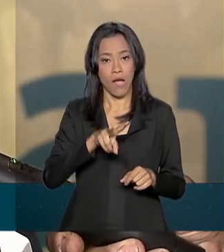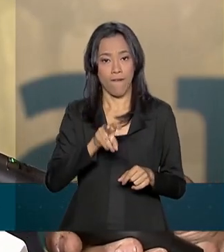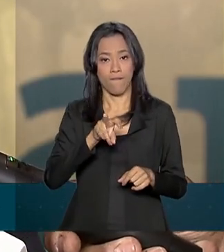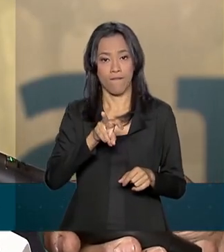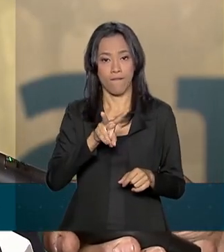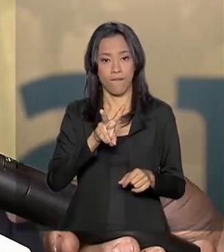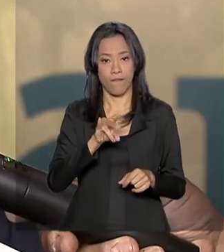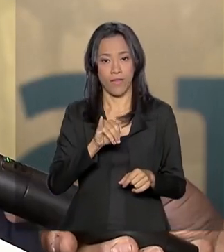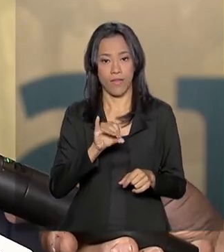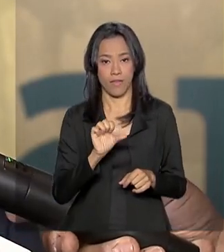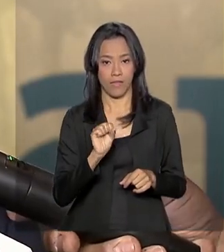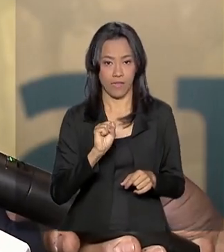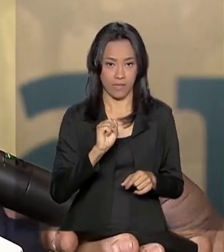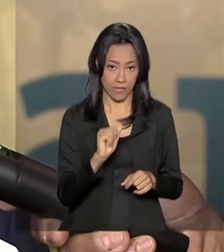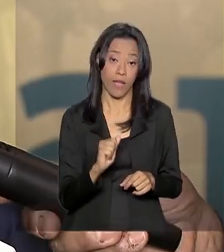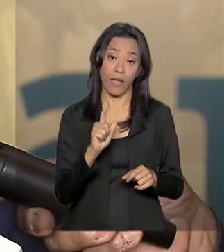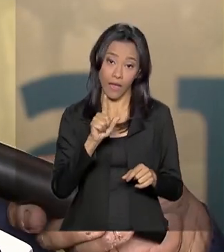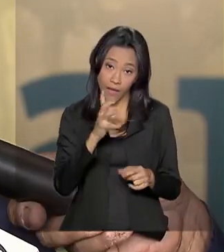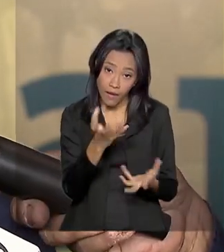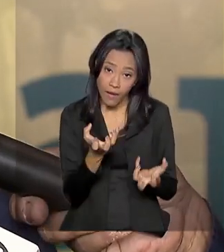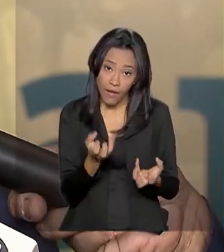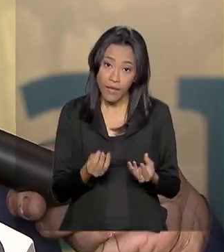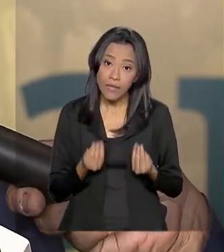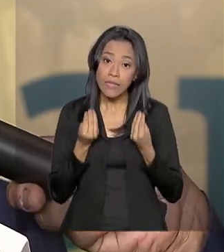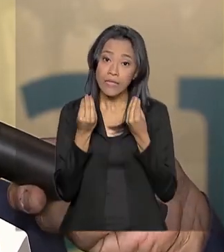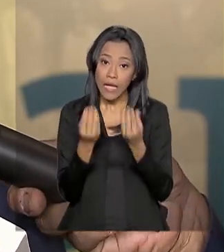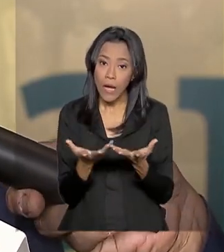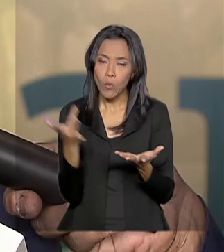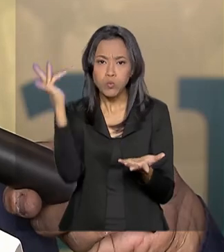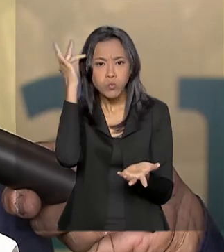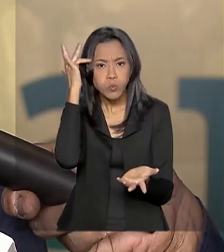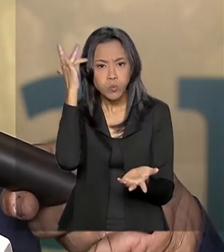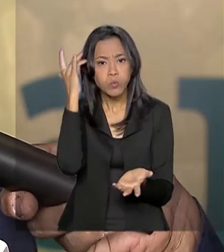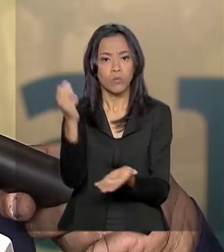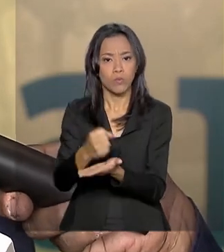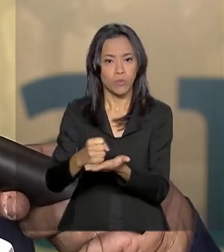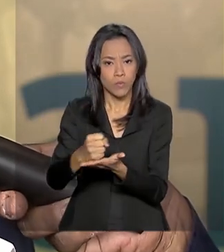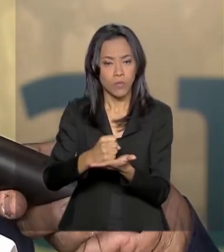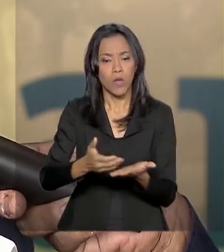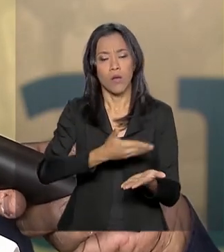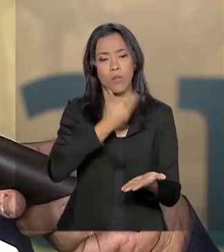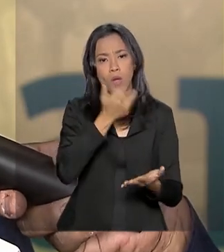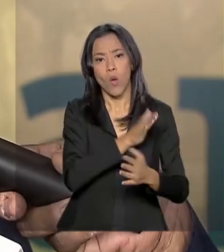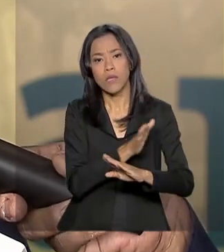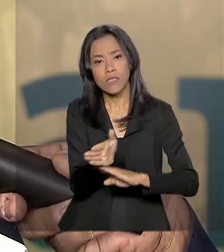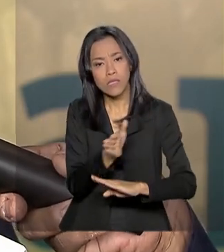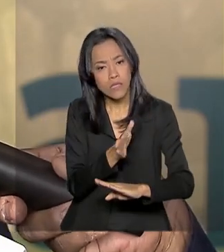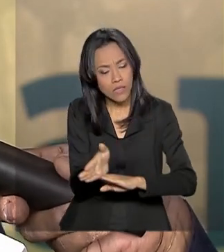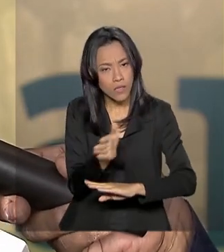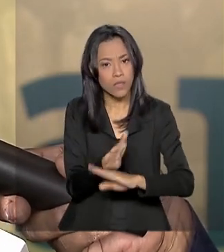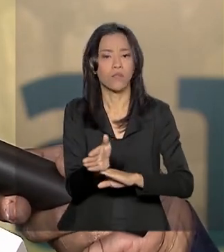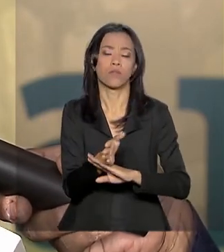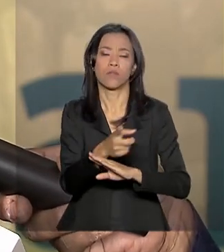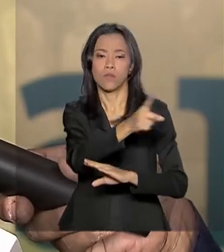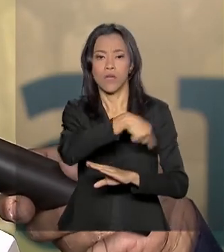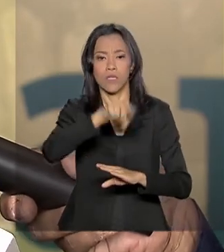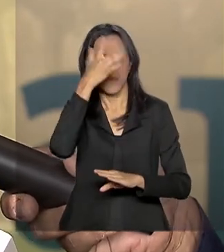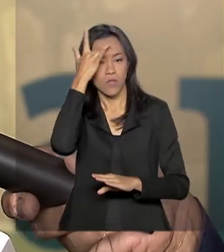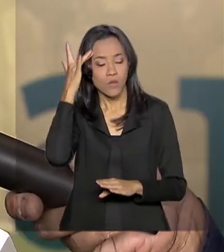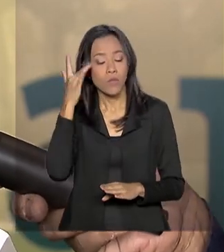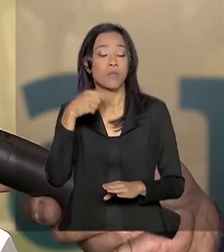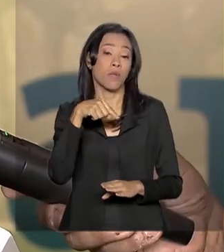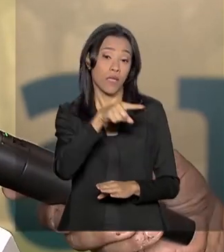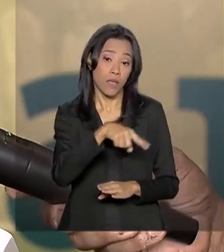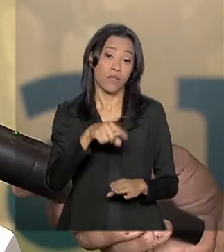uma melhor qualidade do produto, um maior acesso e alternativas melhores